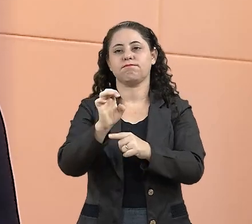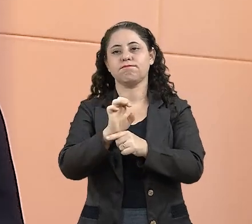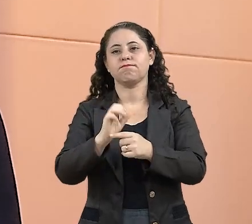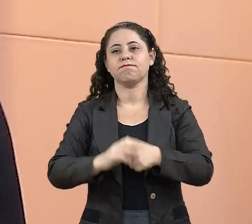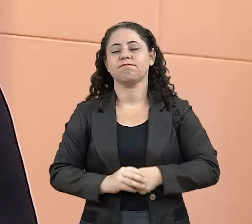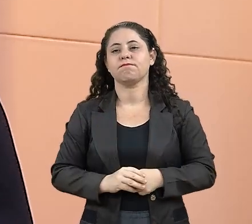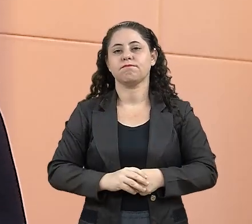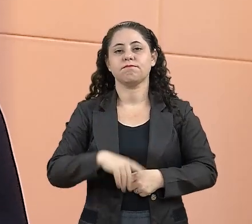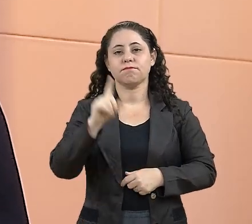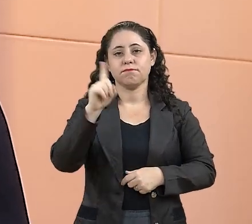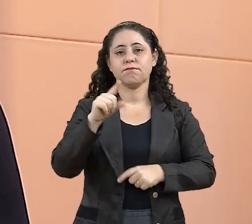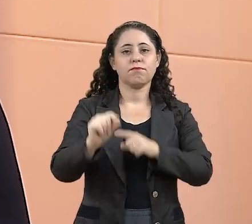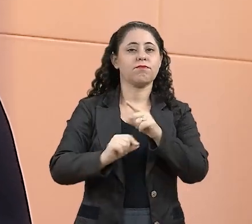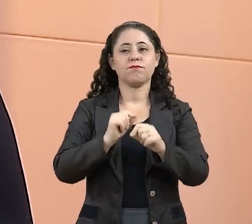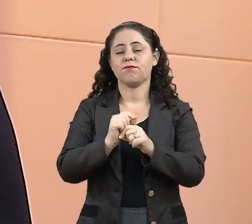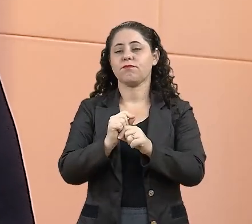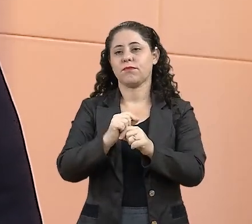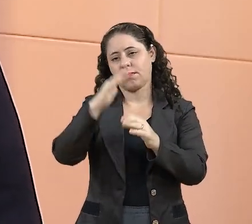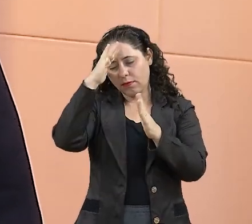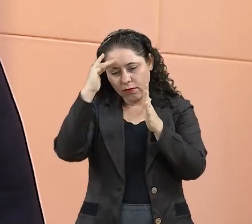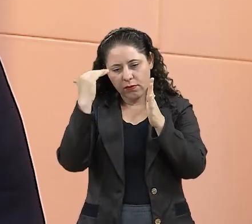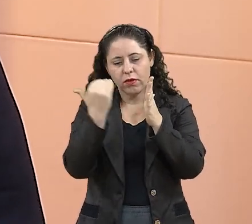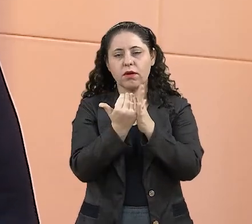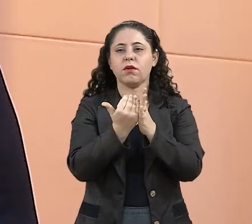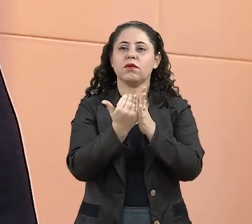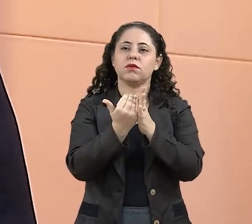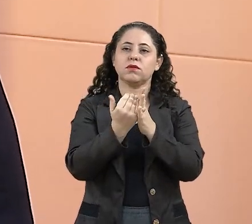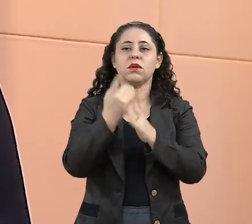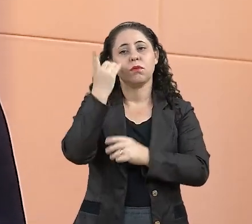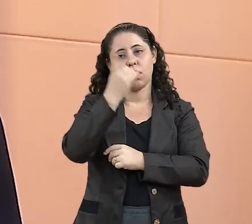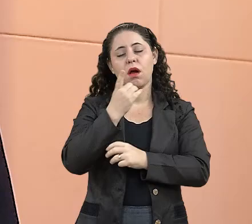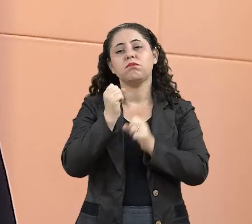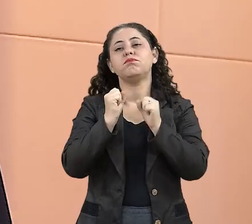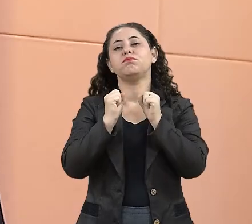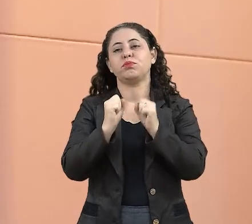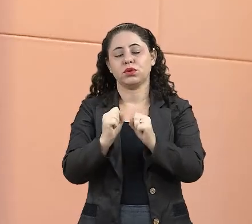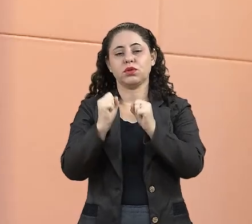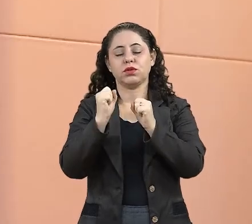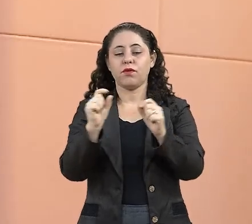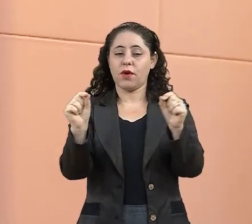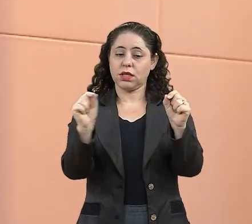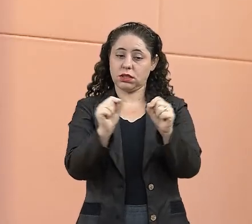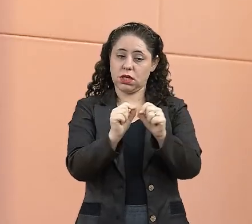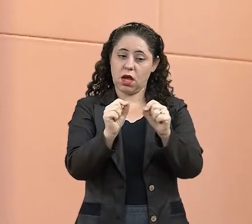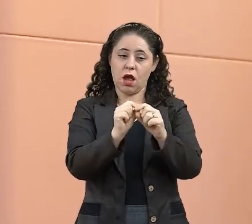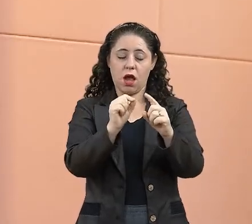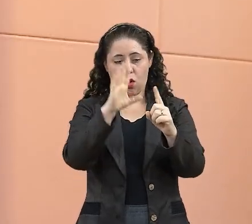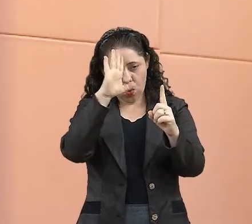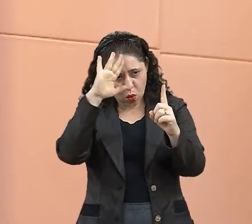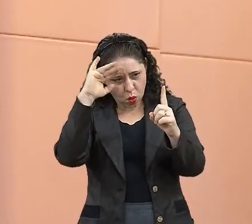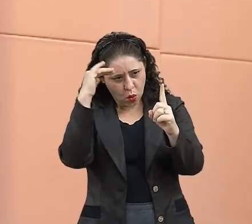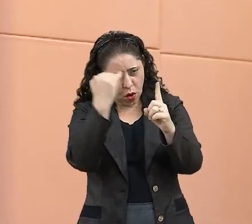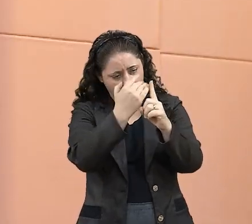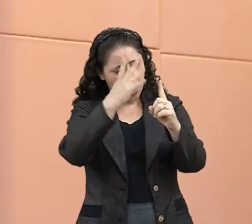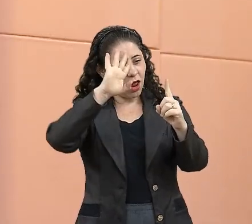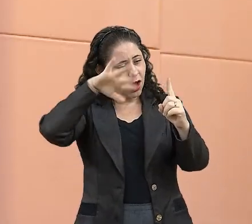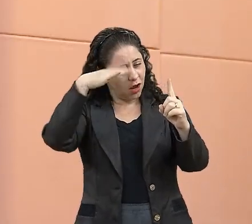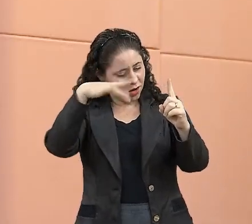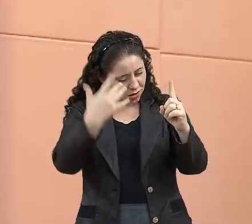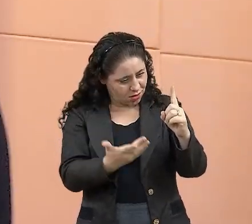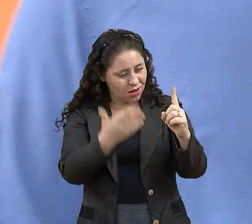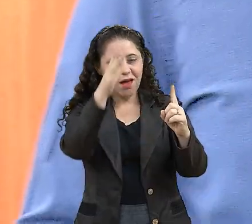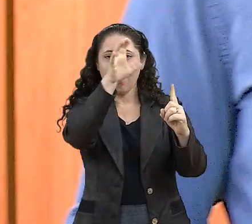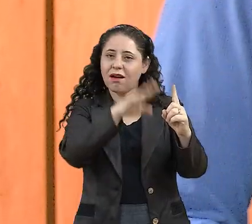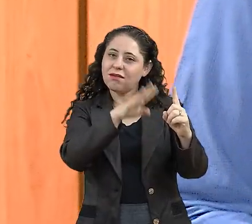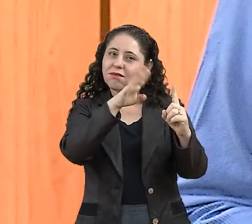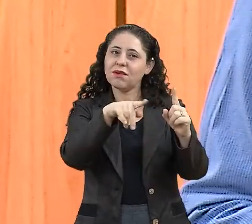esse é o maior reconhecimento que um parlamento pode dar a uma personalidade como título de cidadão ou cidadã sul-mato